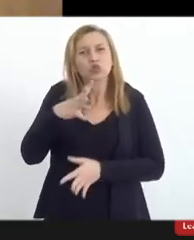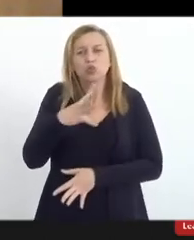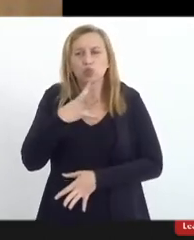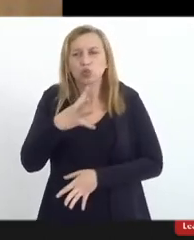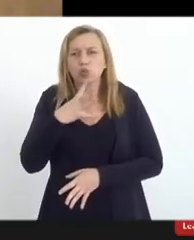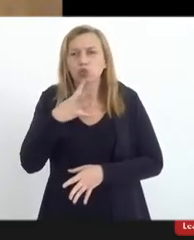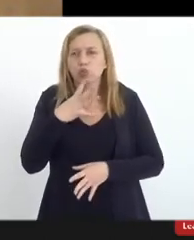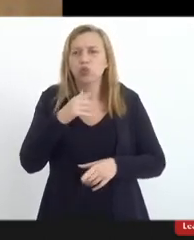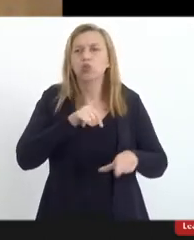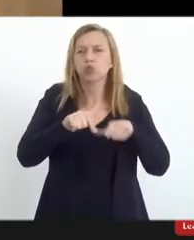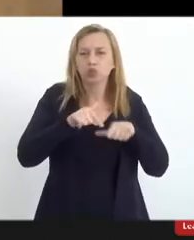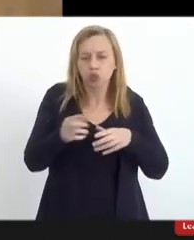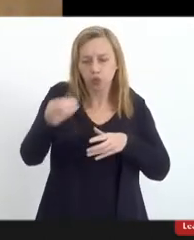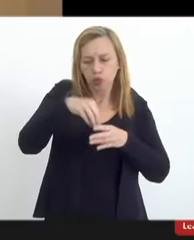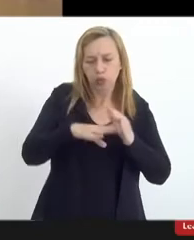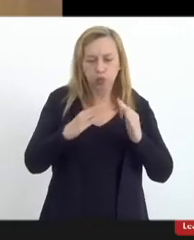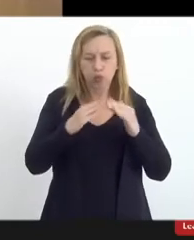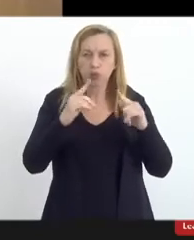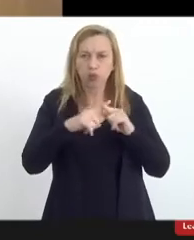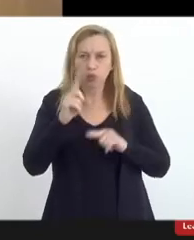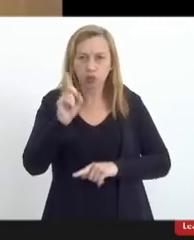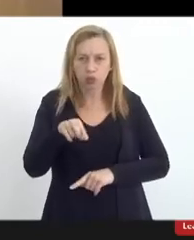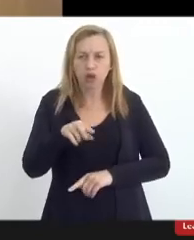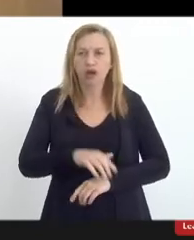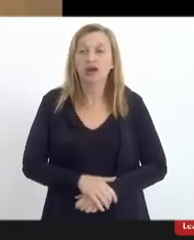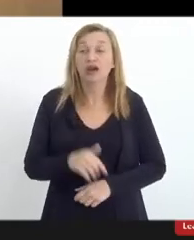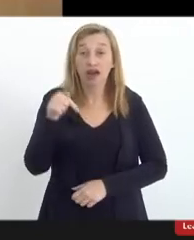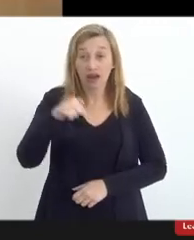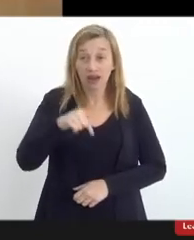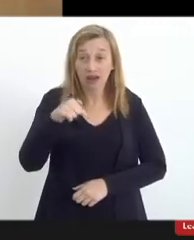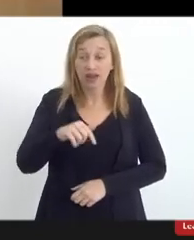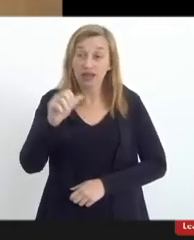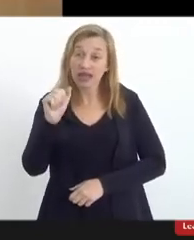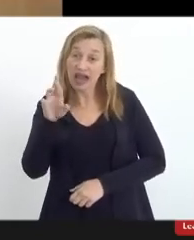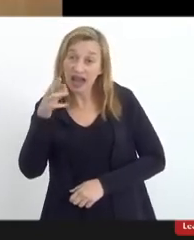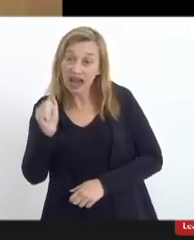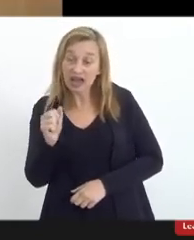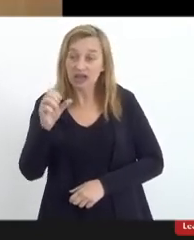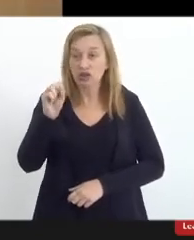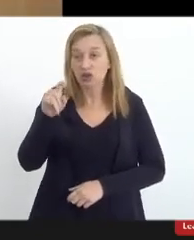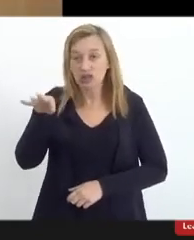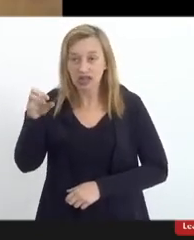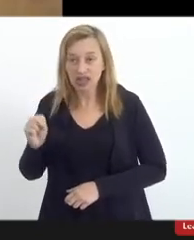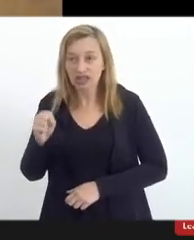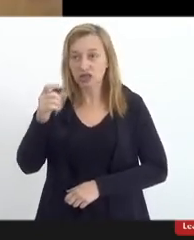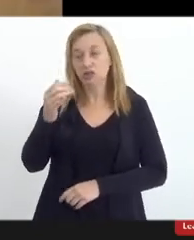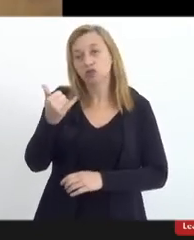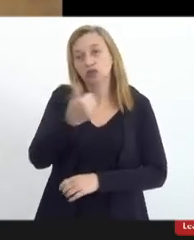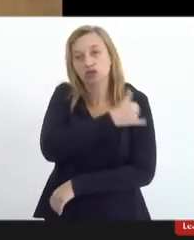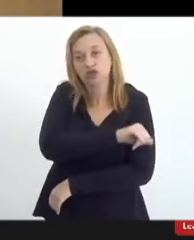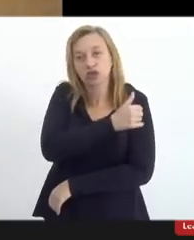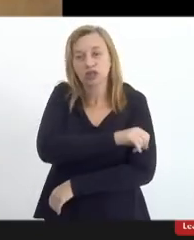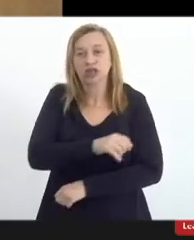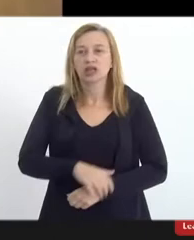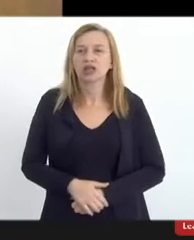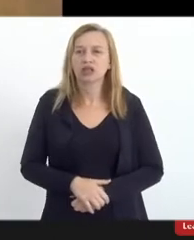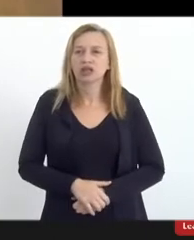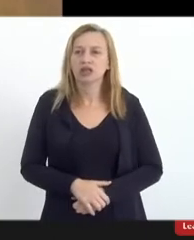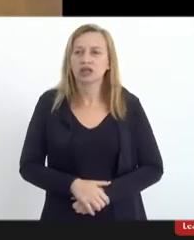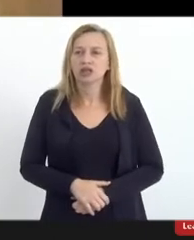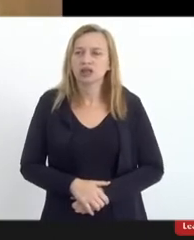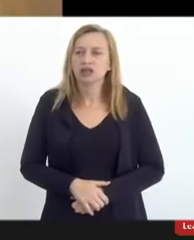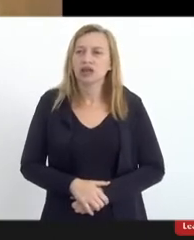dinâmica interna da igreja. Aqui na Arquidiocese do Rio de Janeiro, que tem como